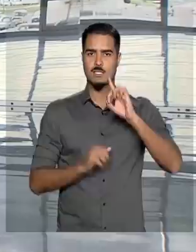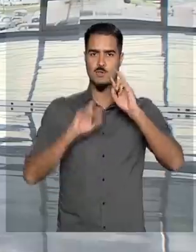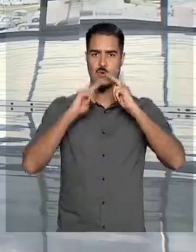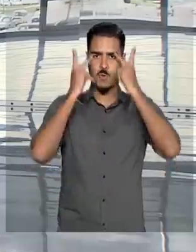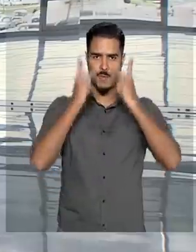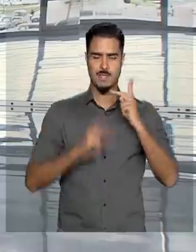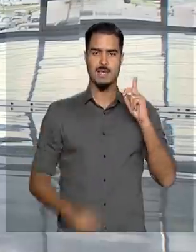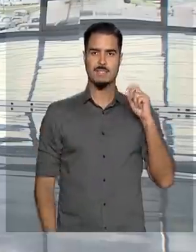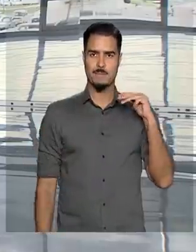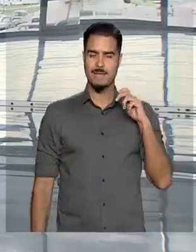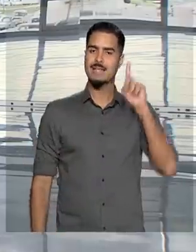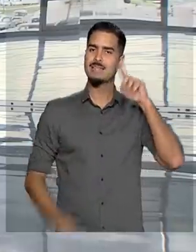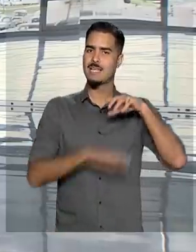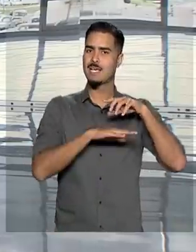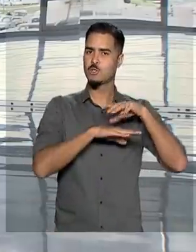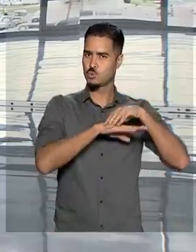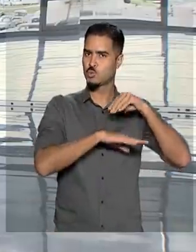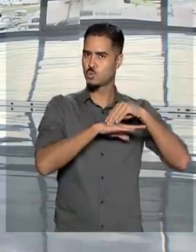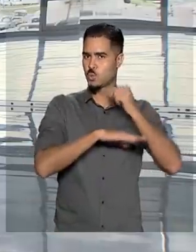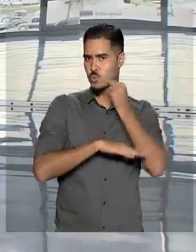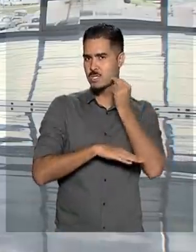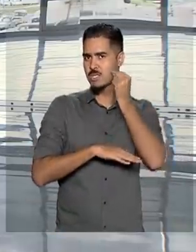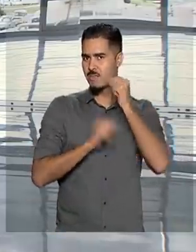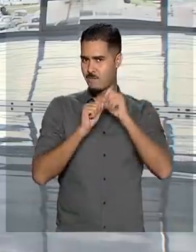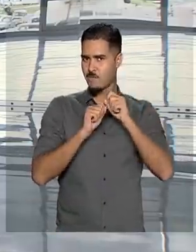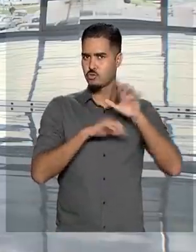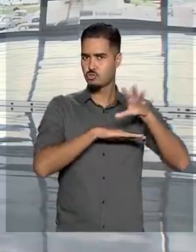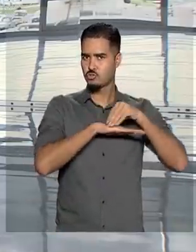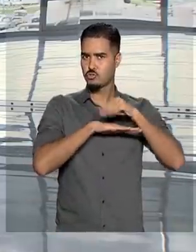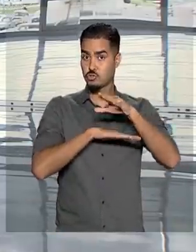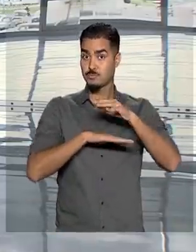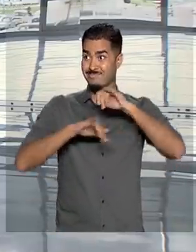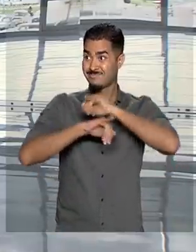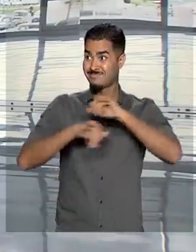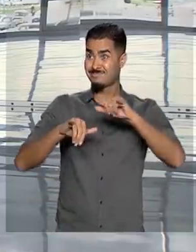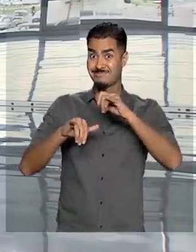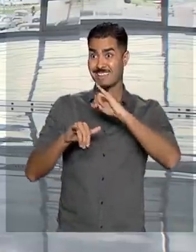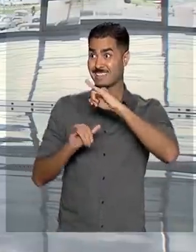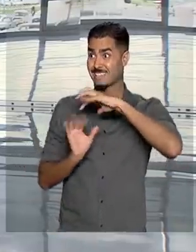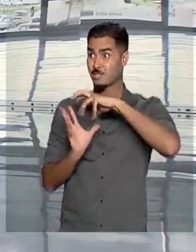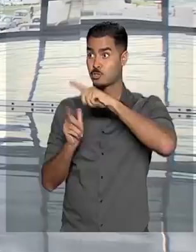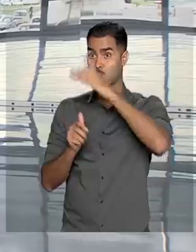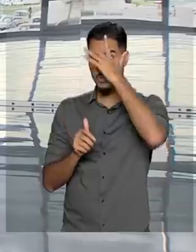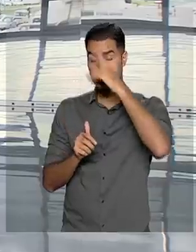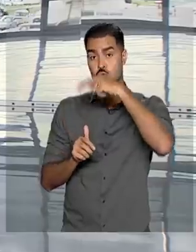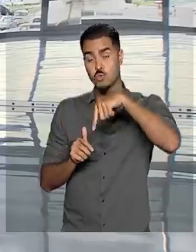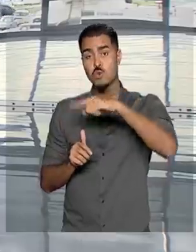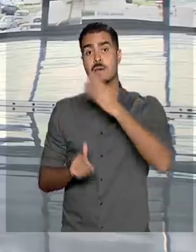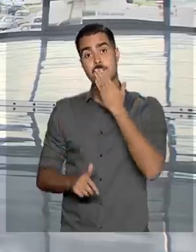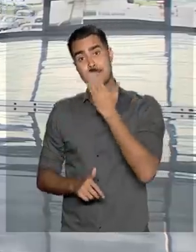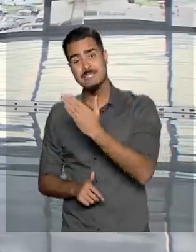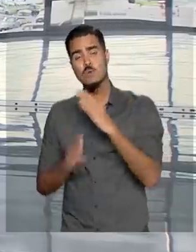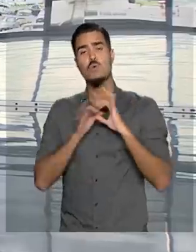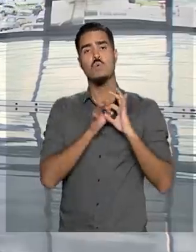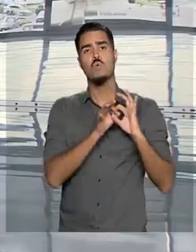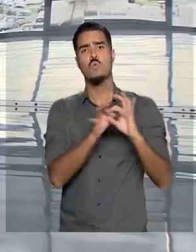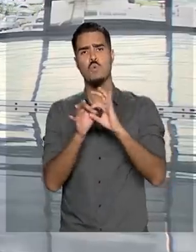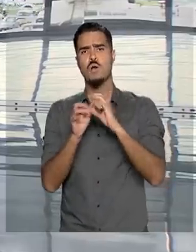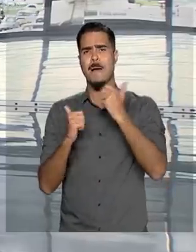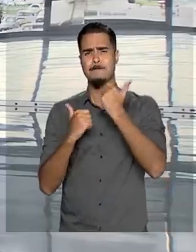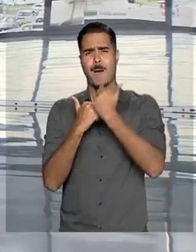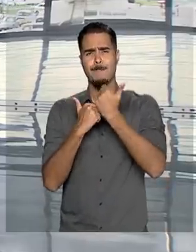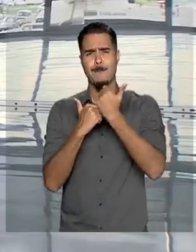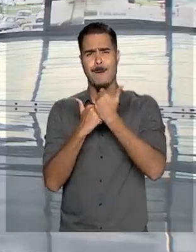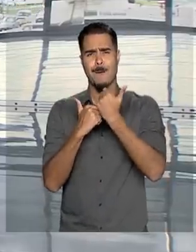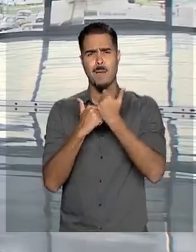Damaris Alves, em Genebra, na Suíça. Ela fez um apelo à comunidade internacional pela união de esforços